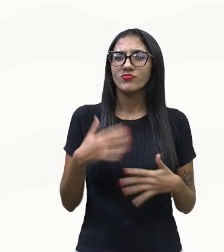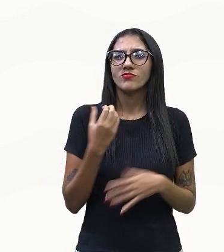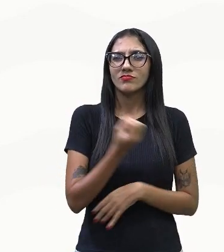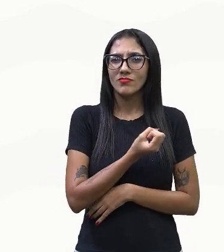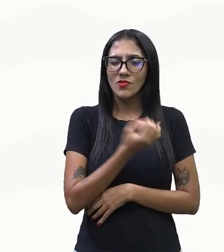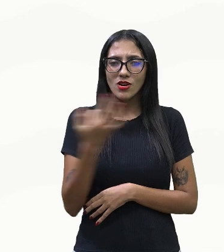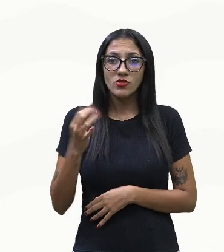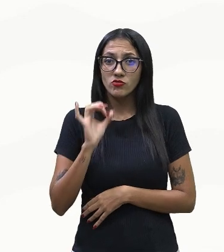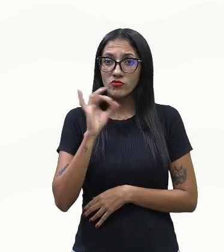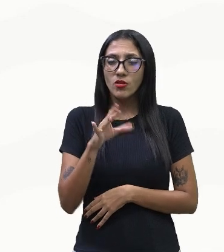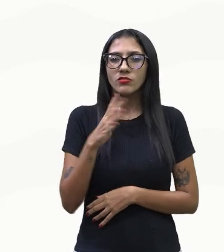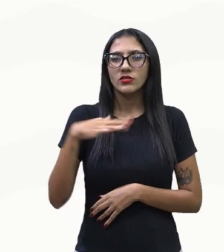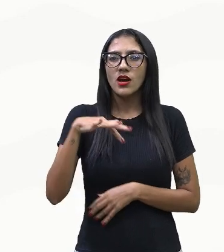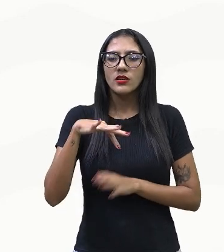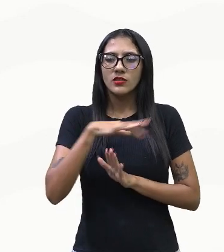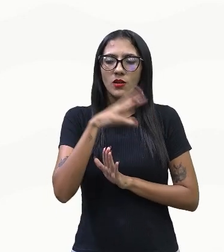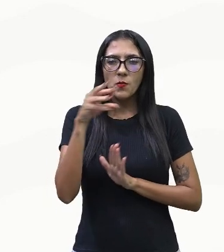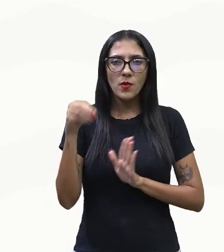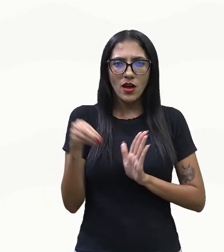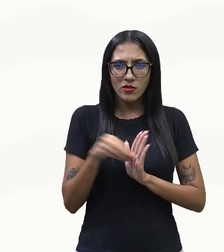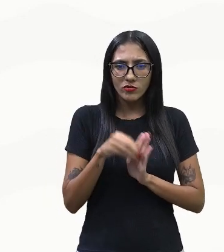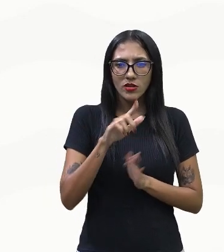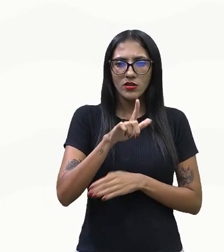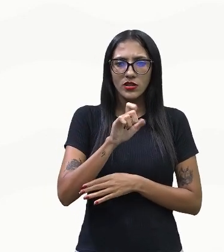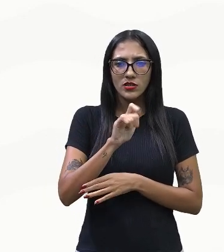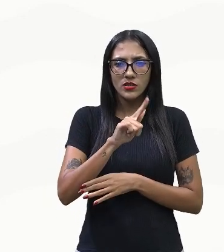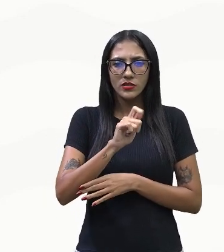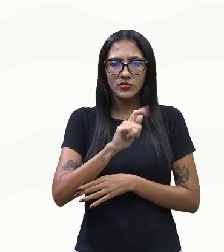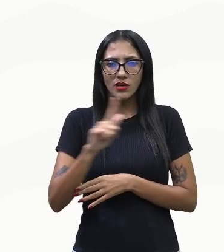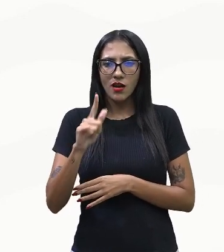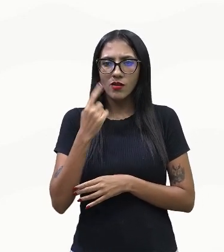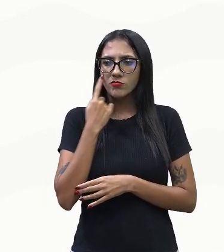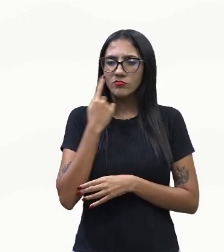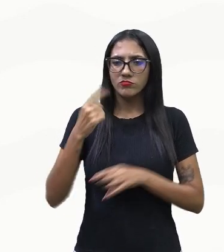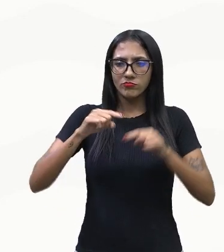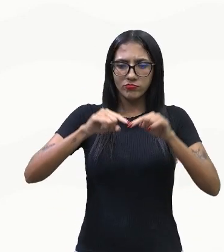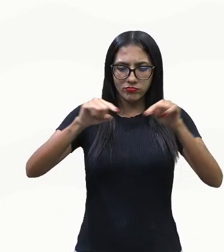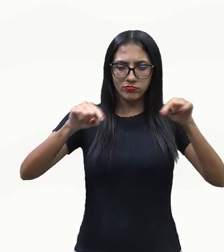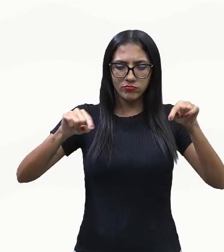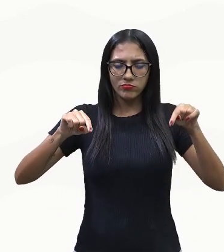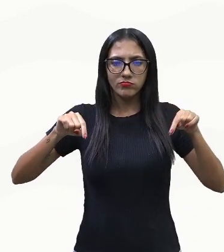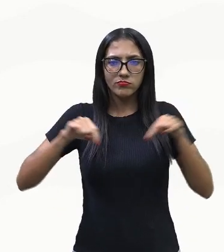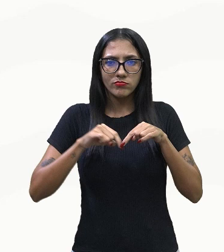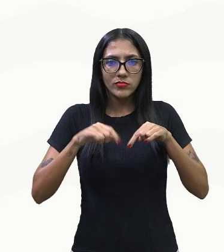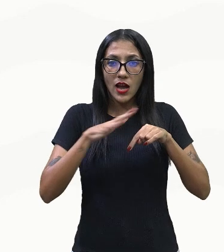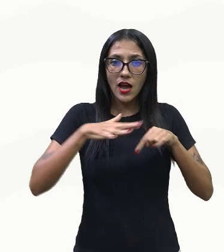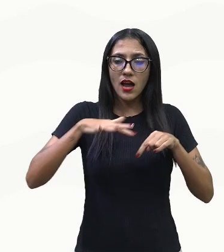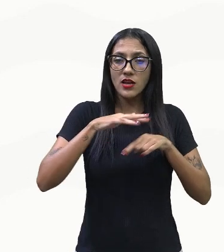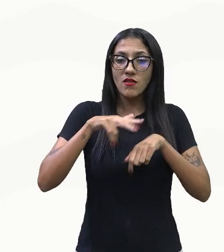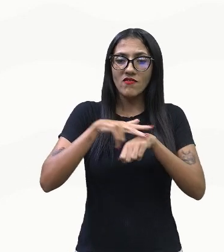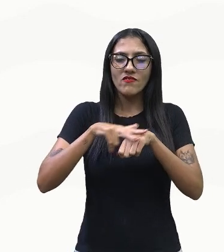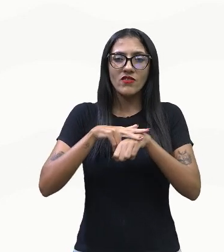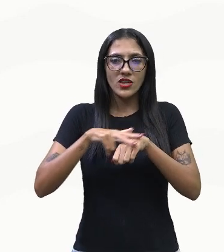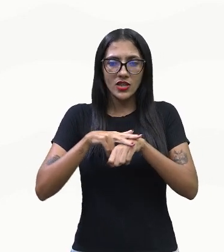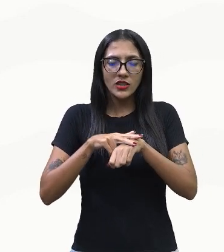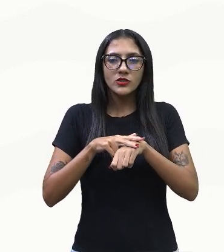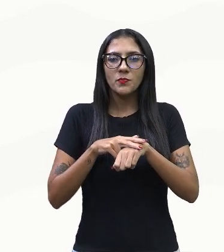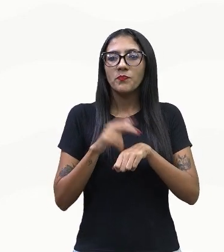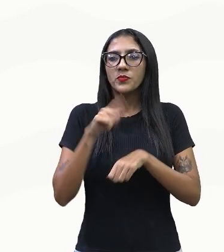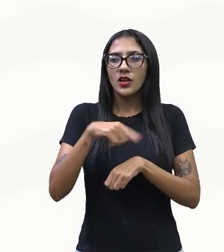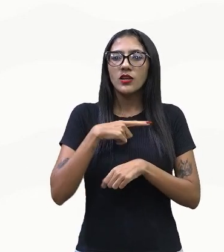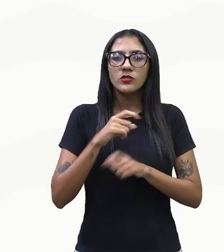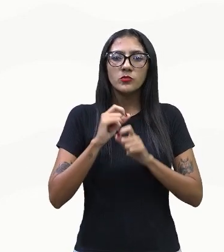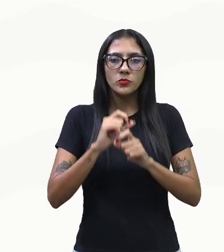Amazônia, do Amazônia Legal, que é todo esse espaço em verde que vocês estão recebendo, foram, é, vendo, desculpa,